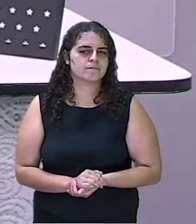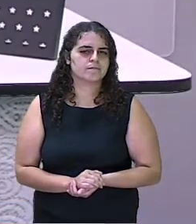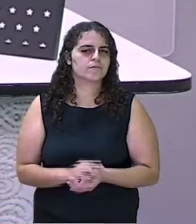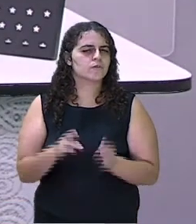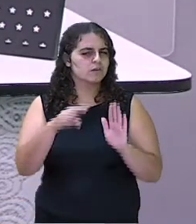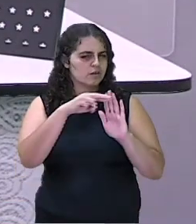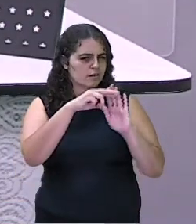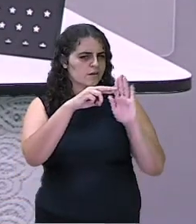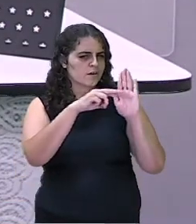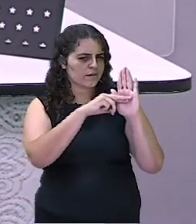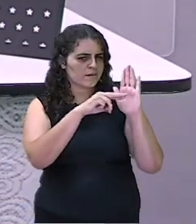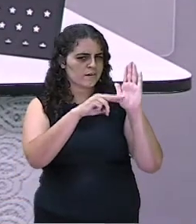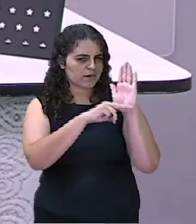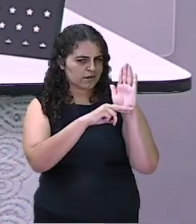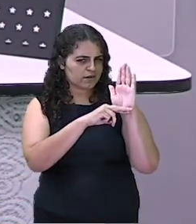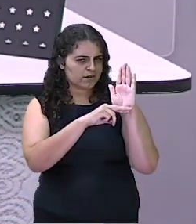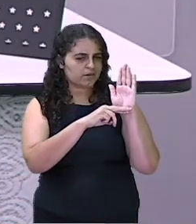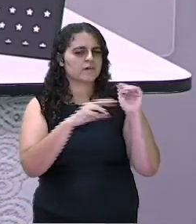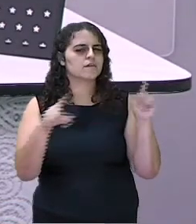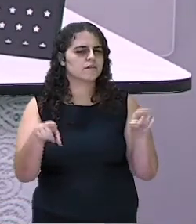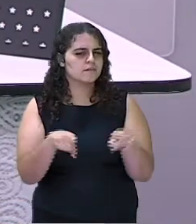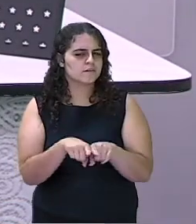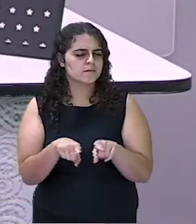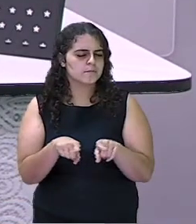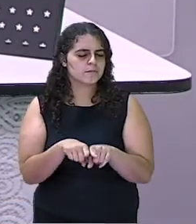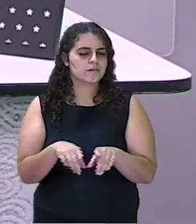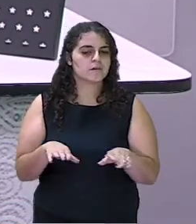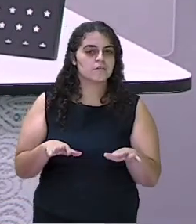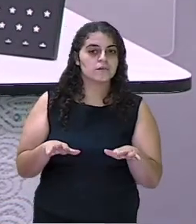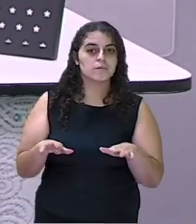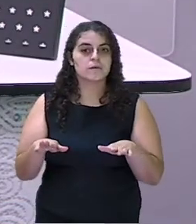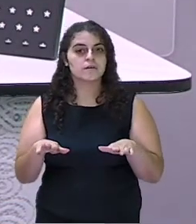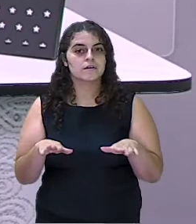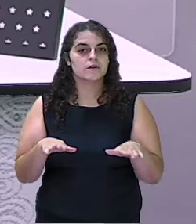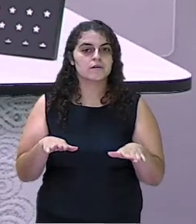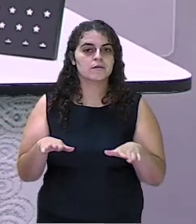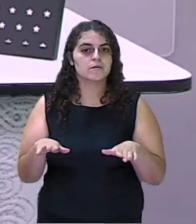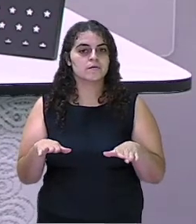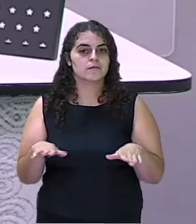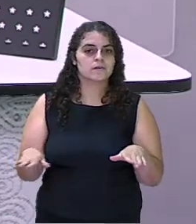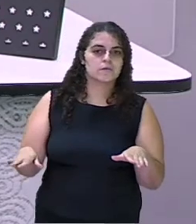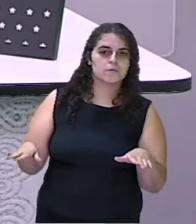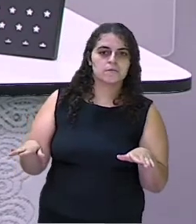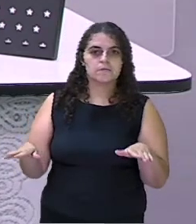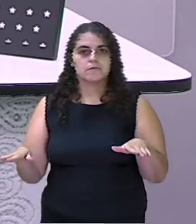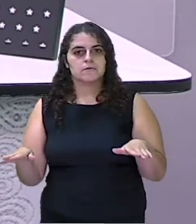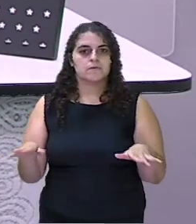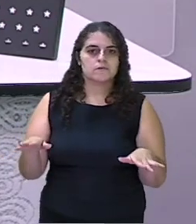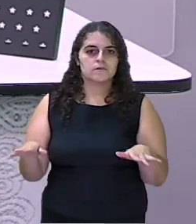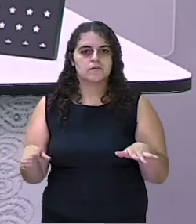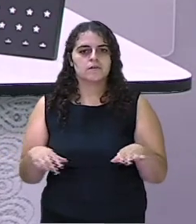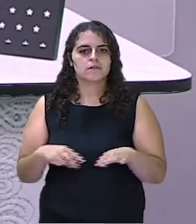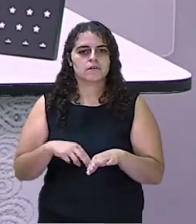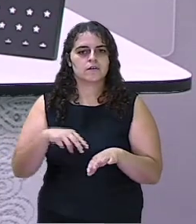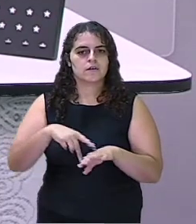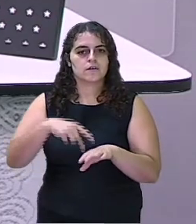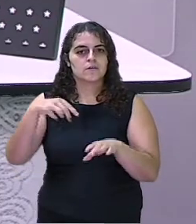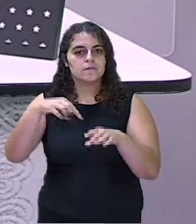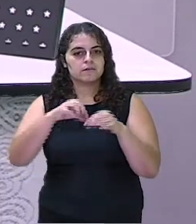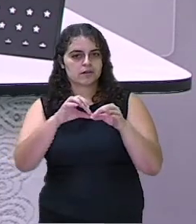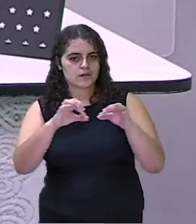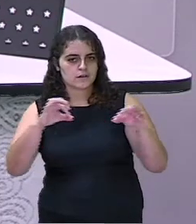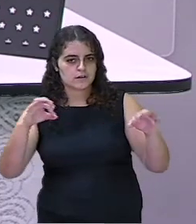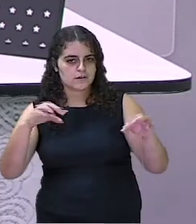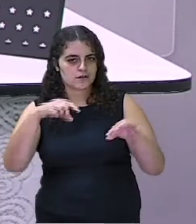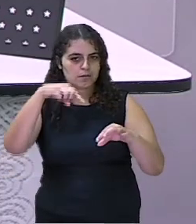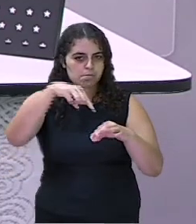regra é também manter o equilíbrio. Você não pode desequilibrar e nem pisar na